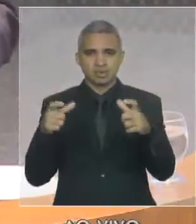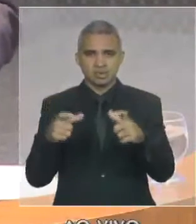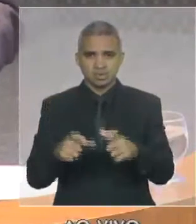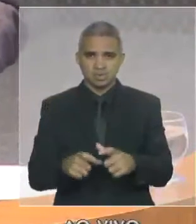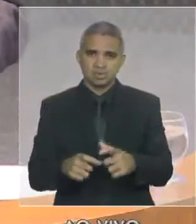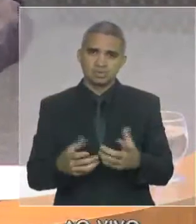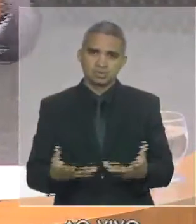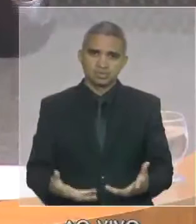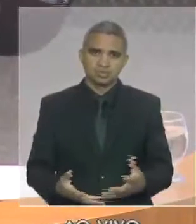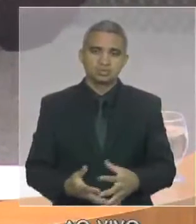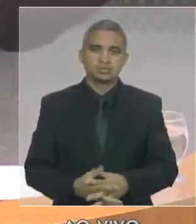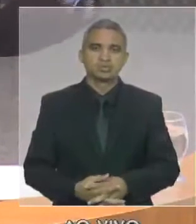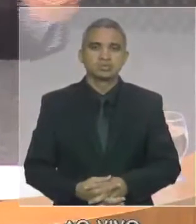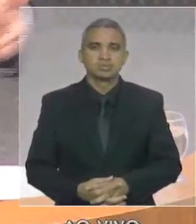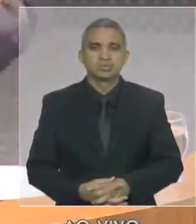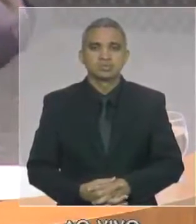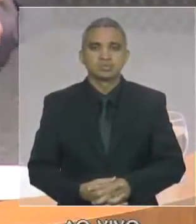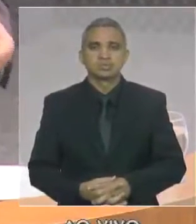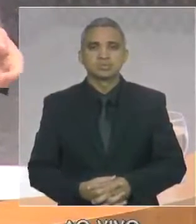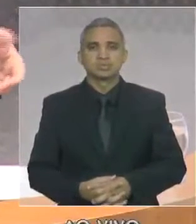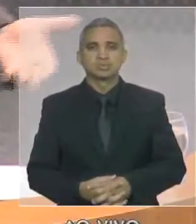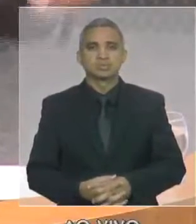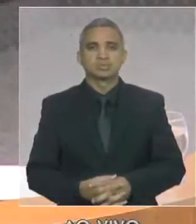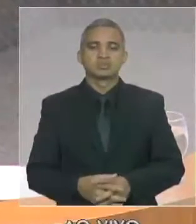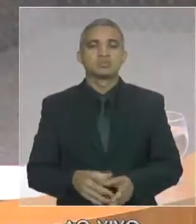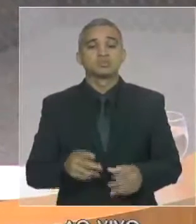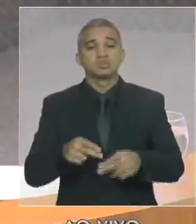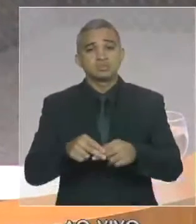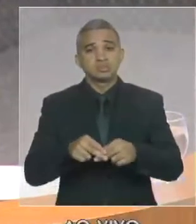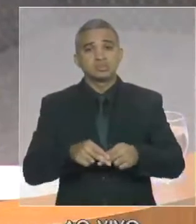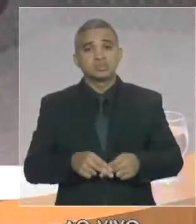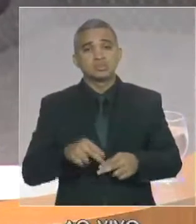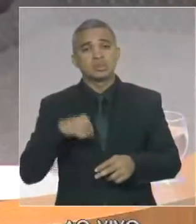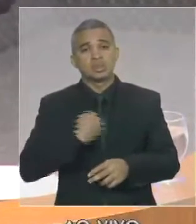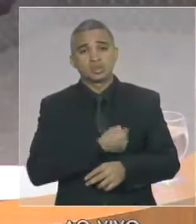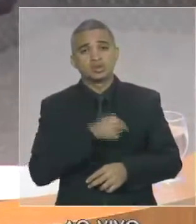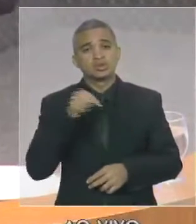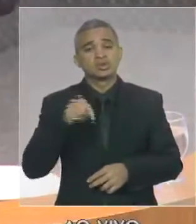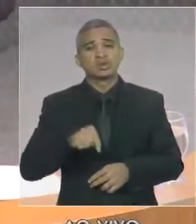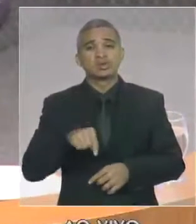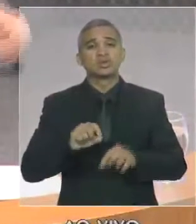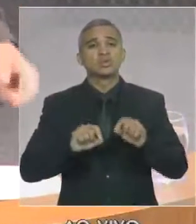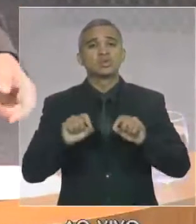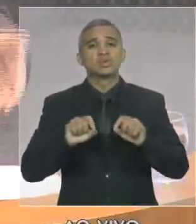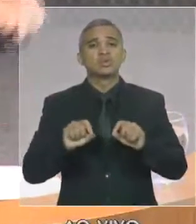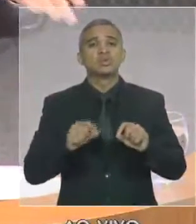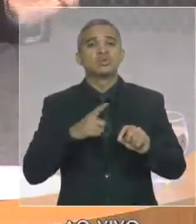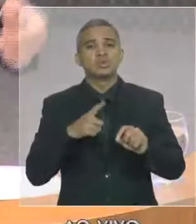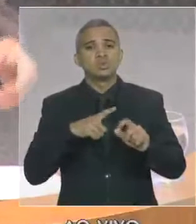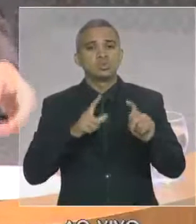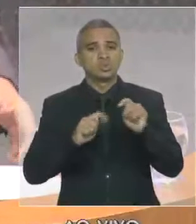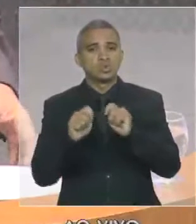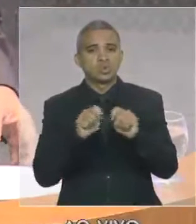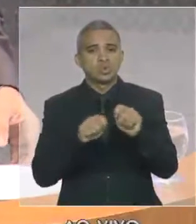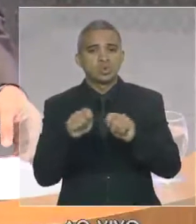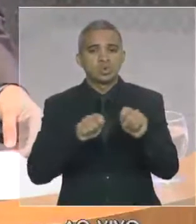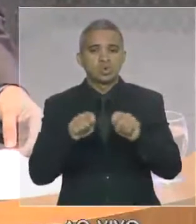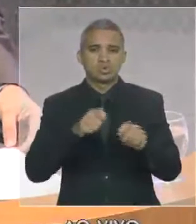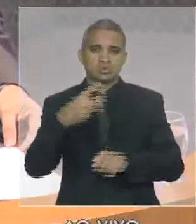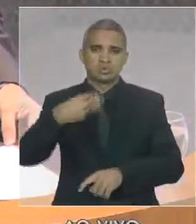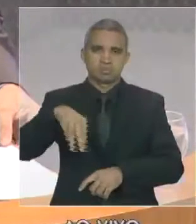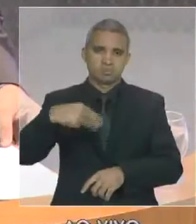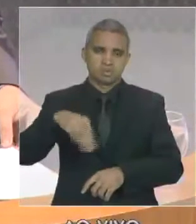natureza, produtos tidos como dispensáveis, faz com que nós tenhamos efeitos sobre a economia do Maranhão e também, claro,